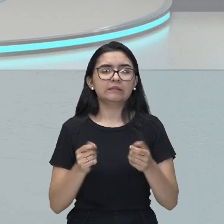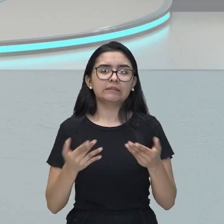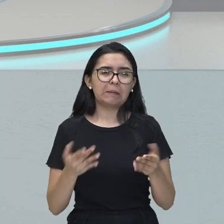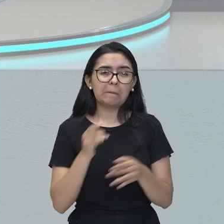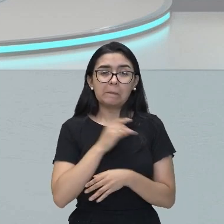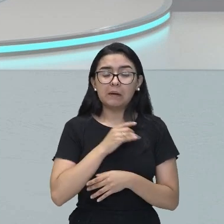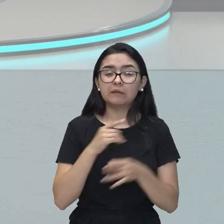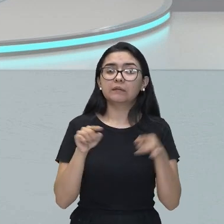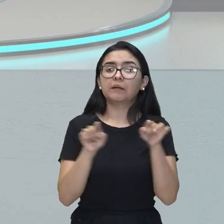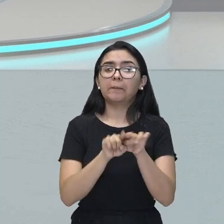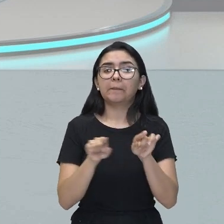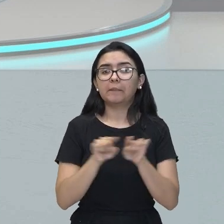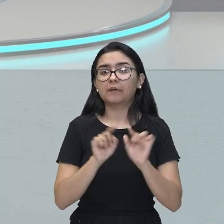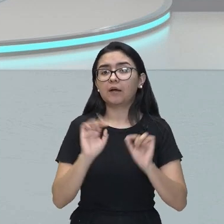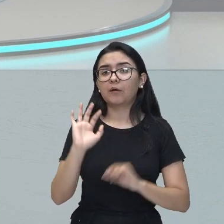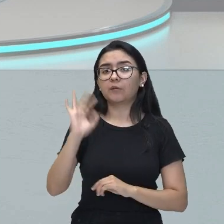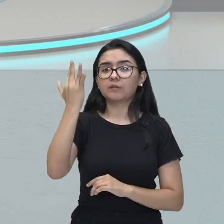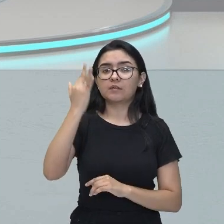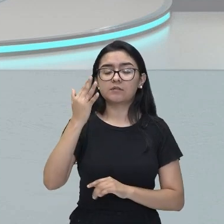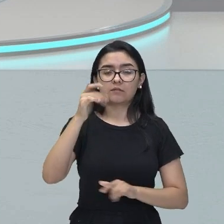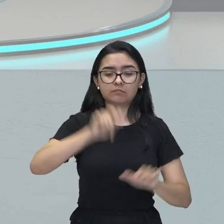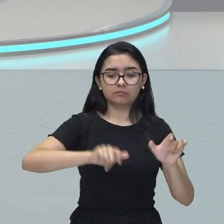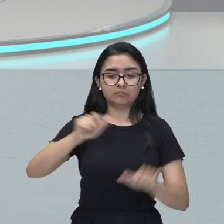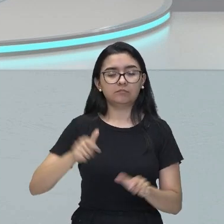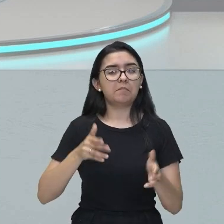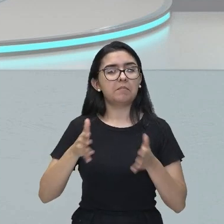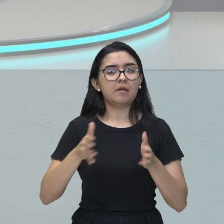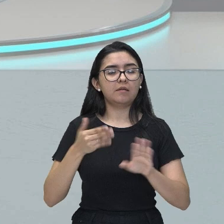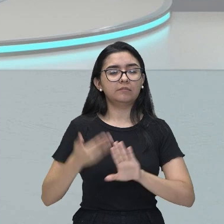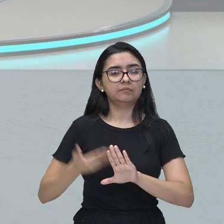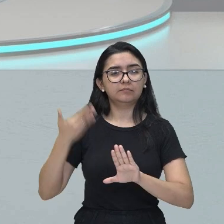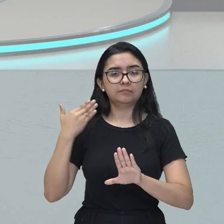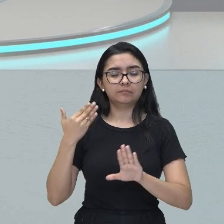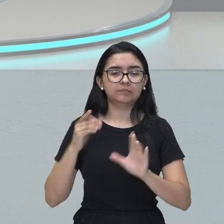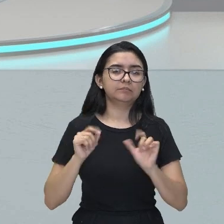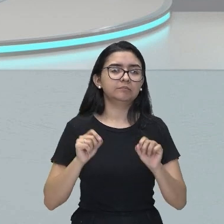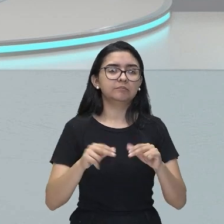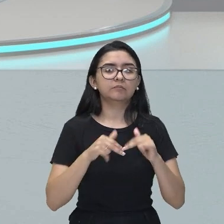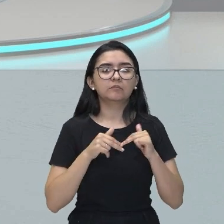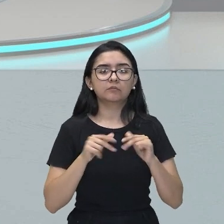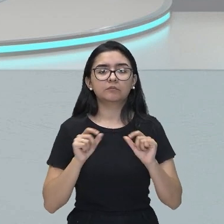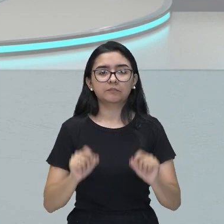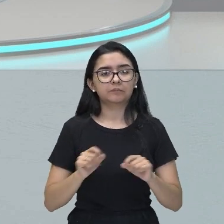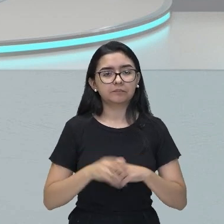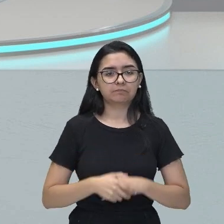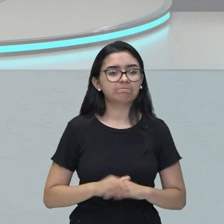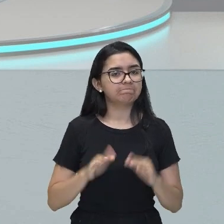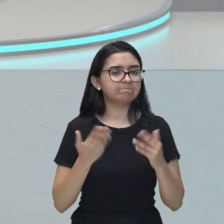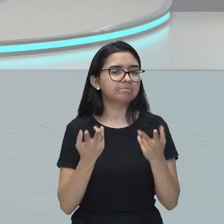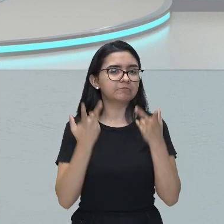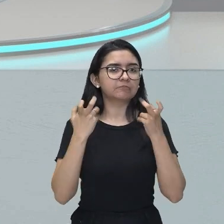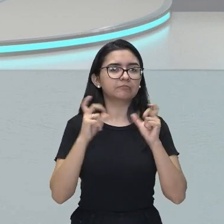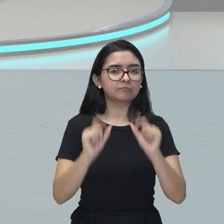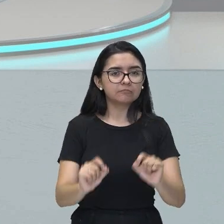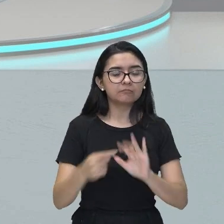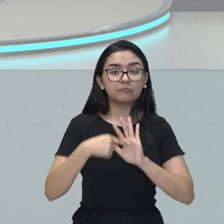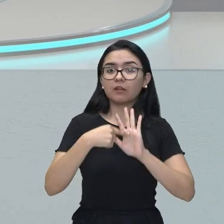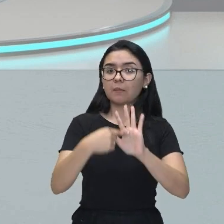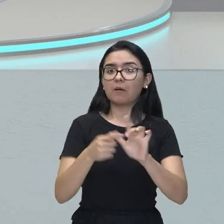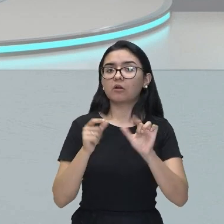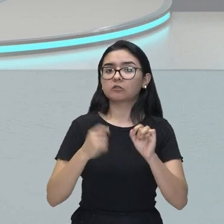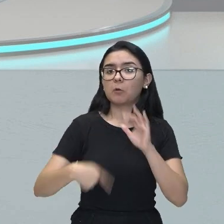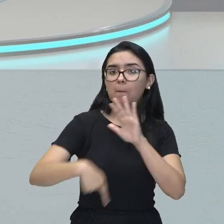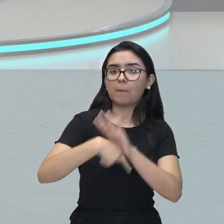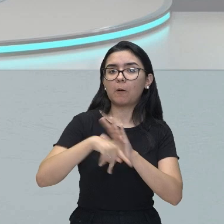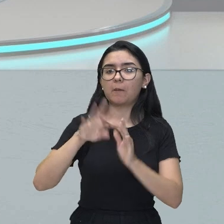que gerou nas pessoas que viviam naquela época, justamente por isso, é que vem trazer para a obra